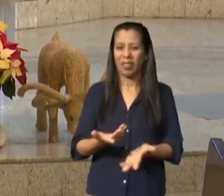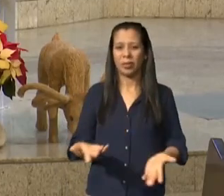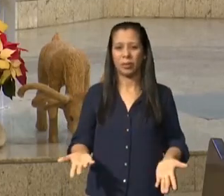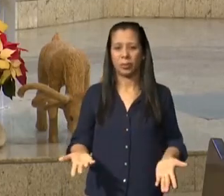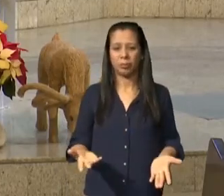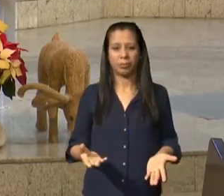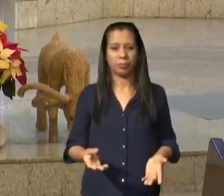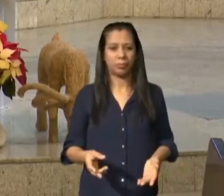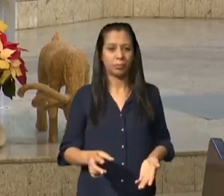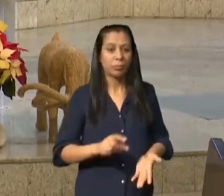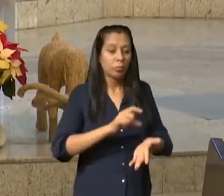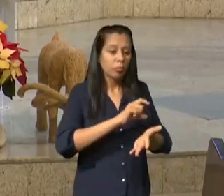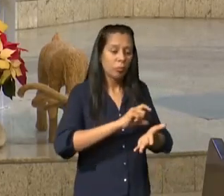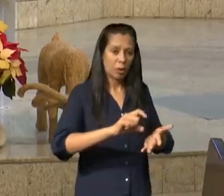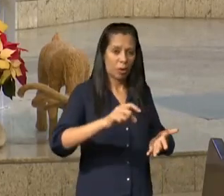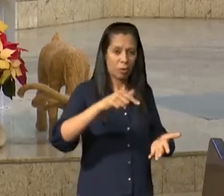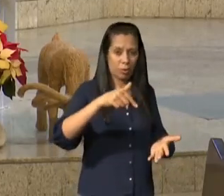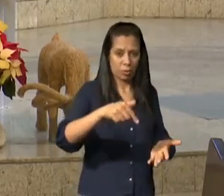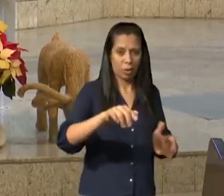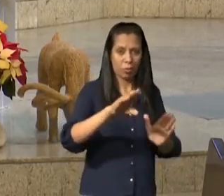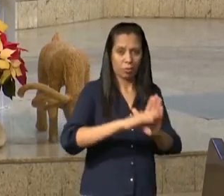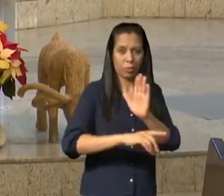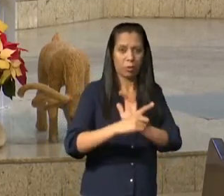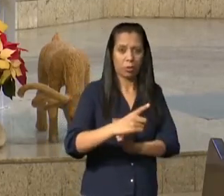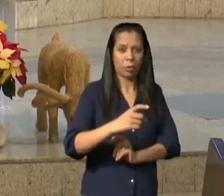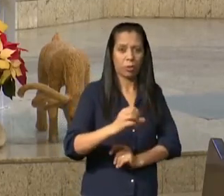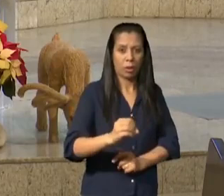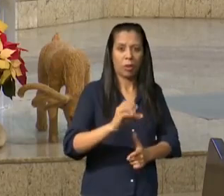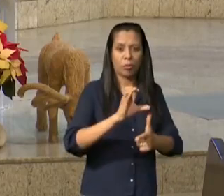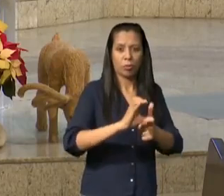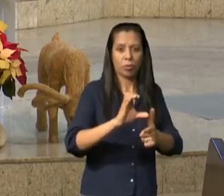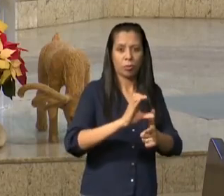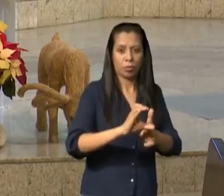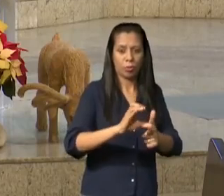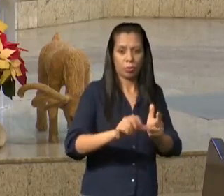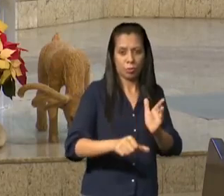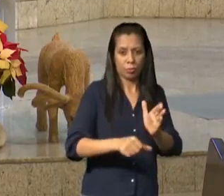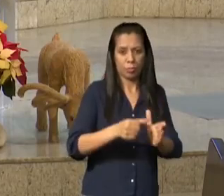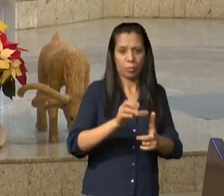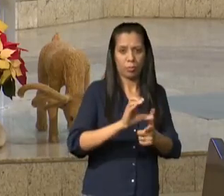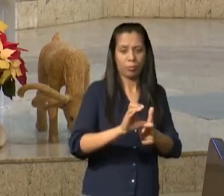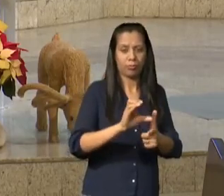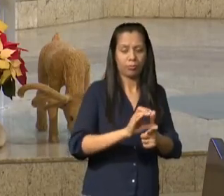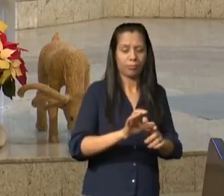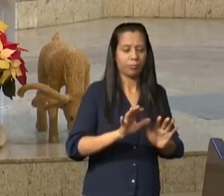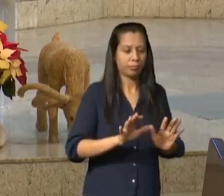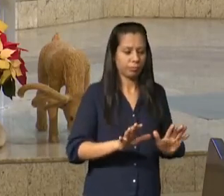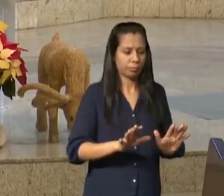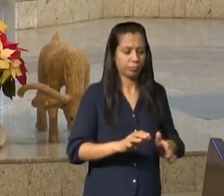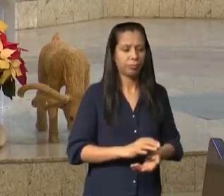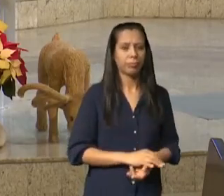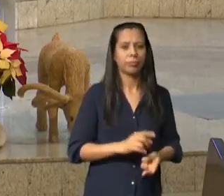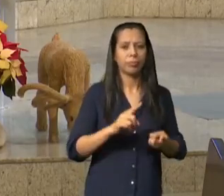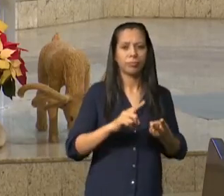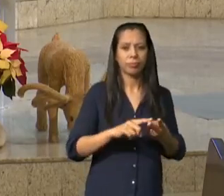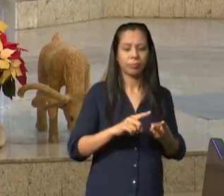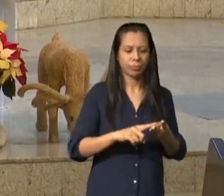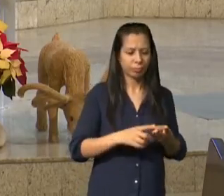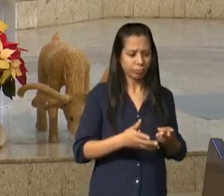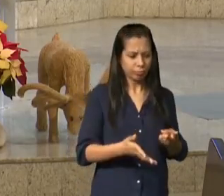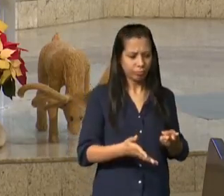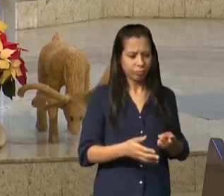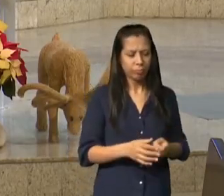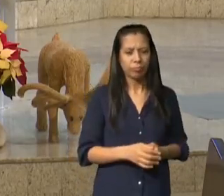7 diz assim não vos façais por idólatras como alguns deles